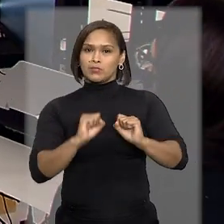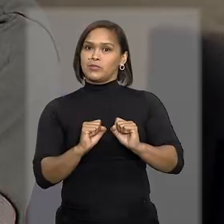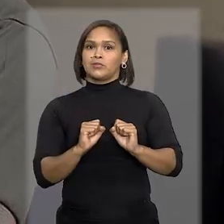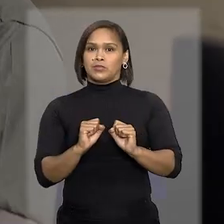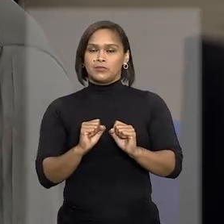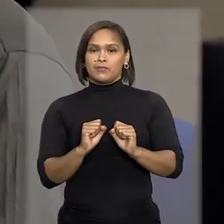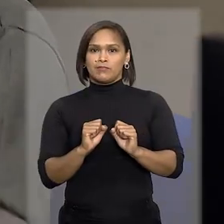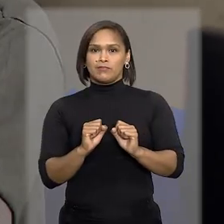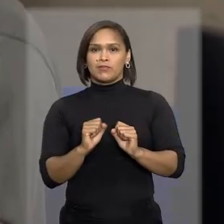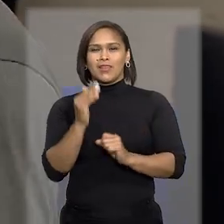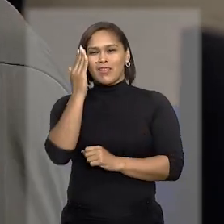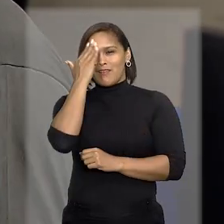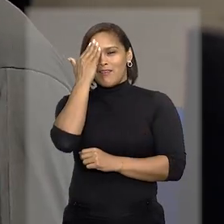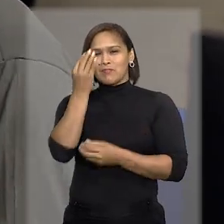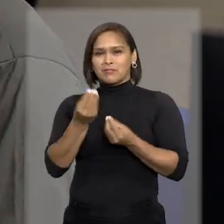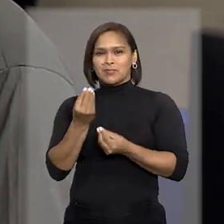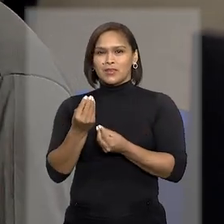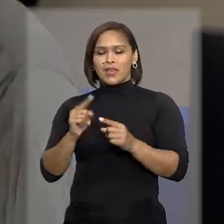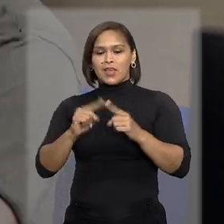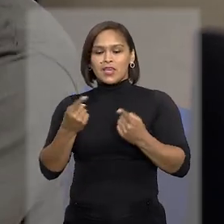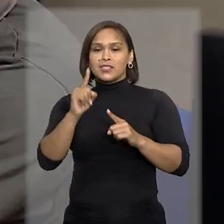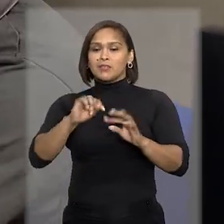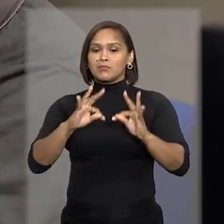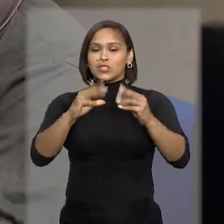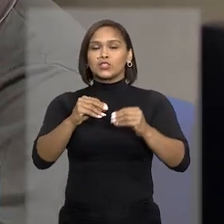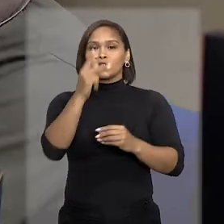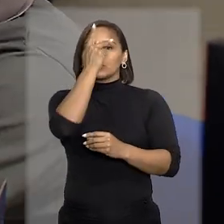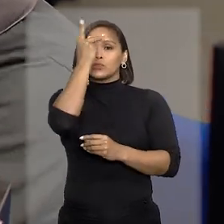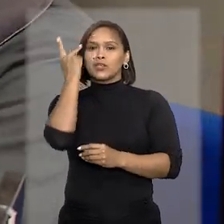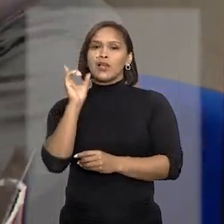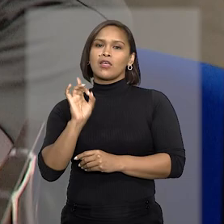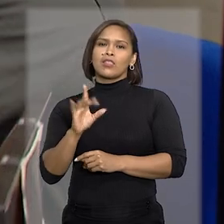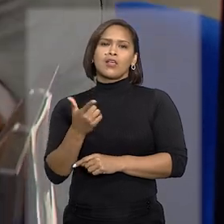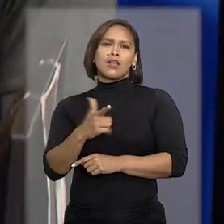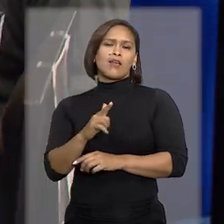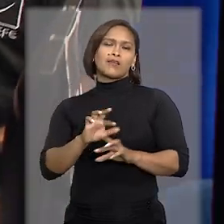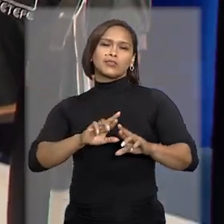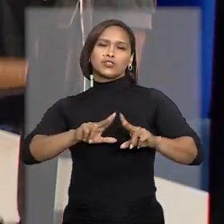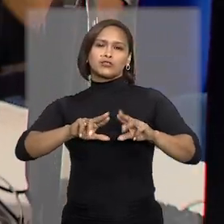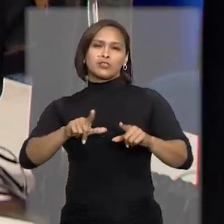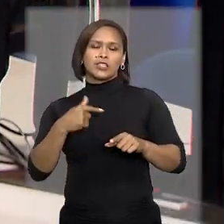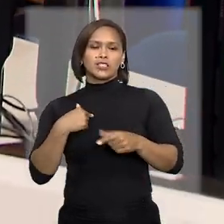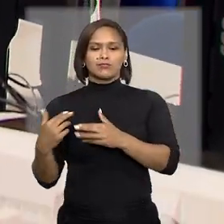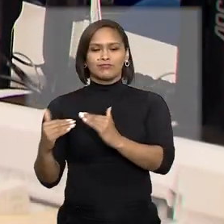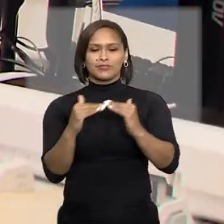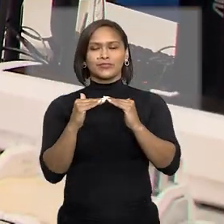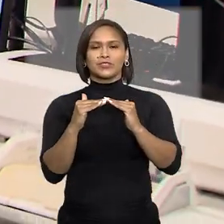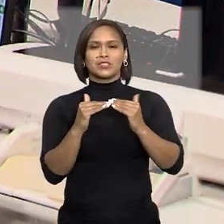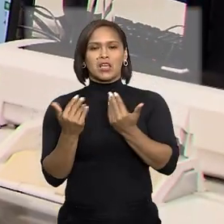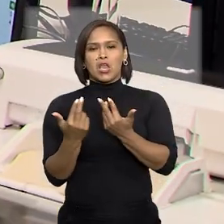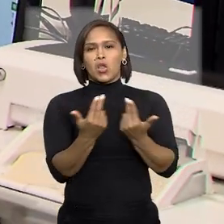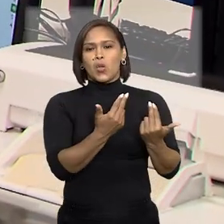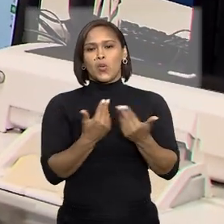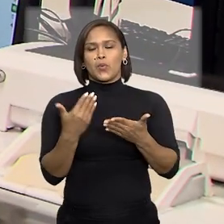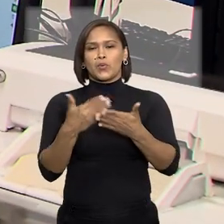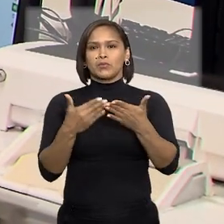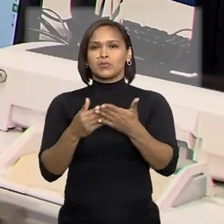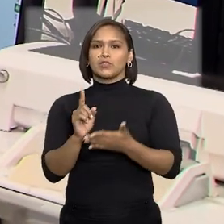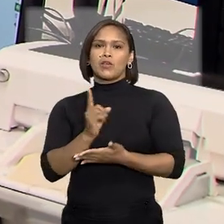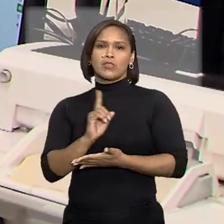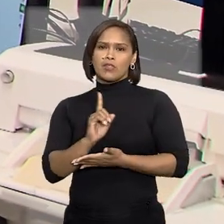delas, sabe? E isso serve para todos nós. Não que a gente vá ser conivente com as nossas